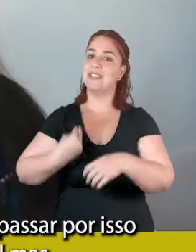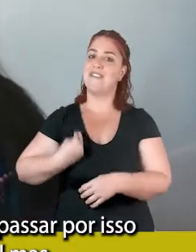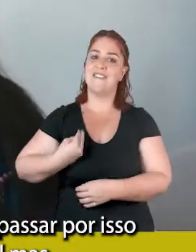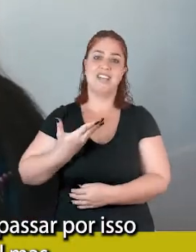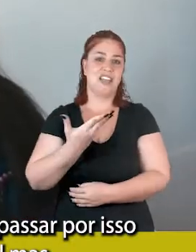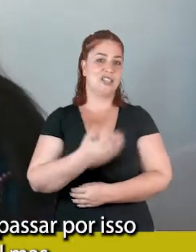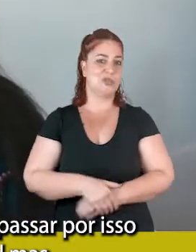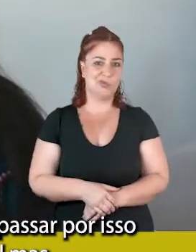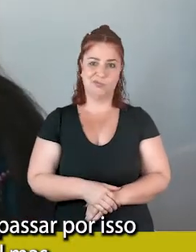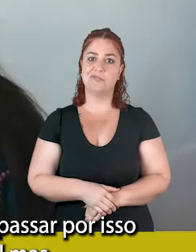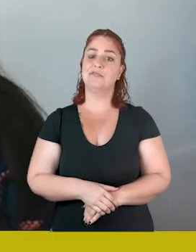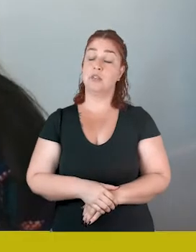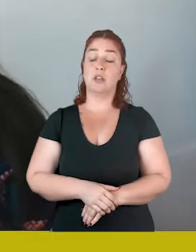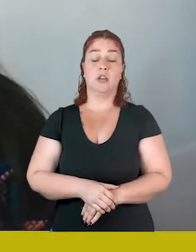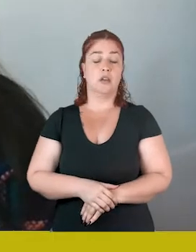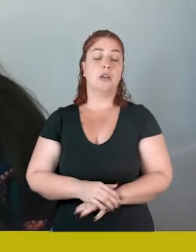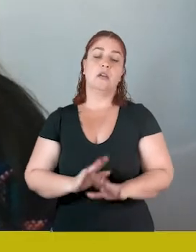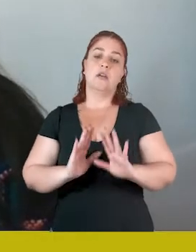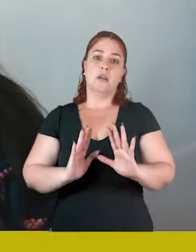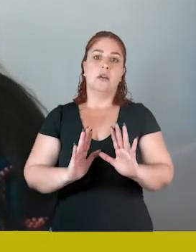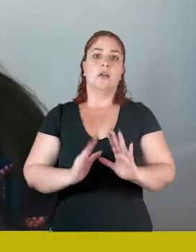isso, acho que é terrível, mas,